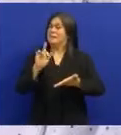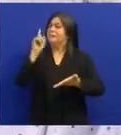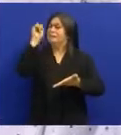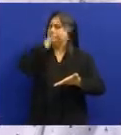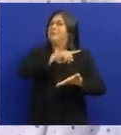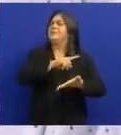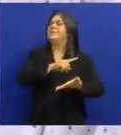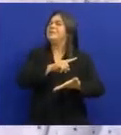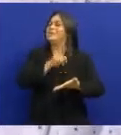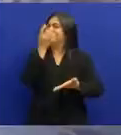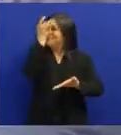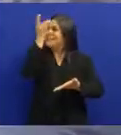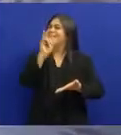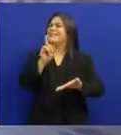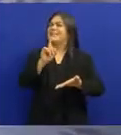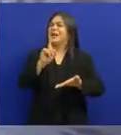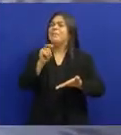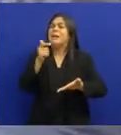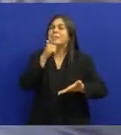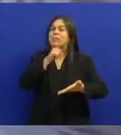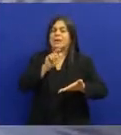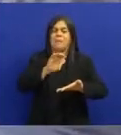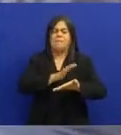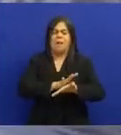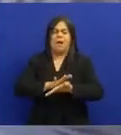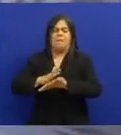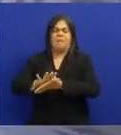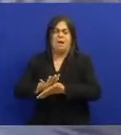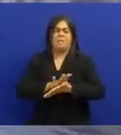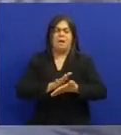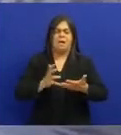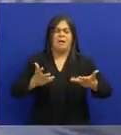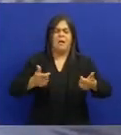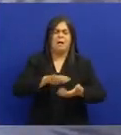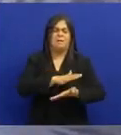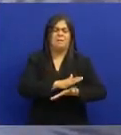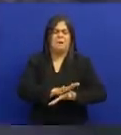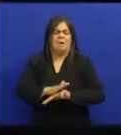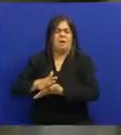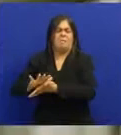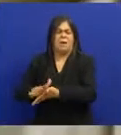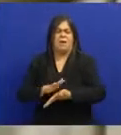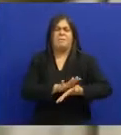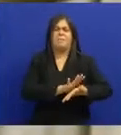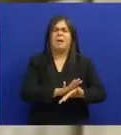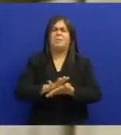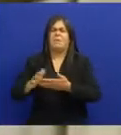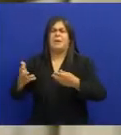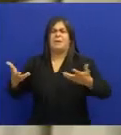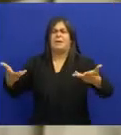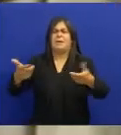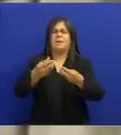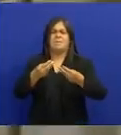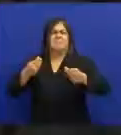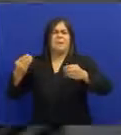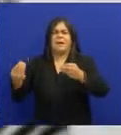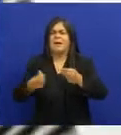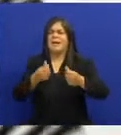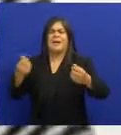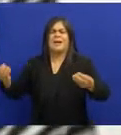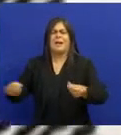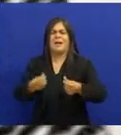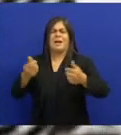instrumento Dificílimo Só que ele conseguiu De uma forma tal De uma habilidade No